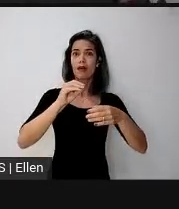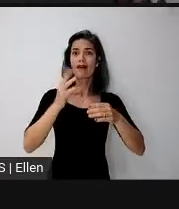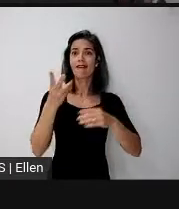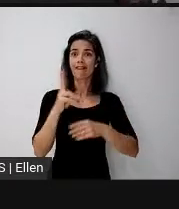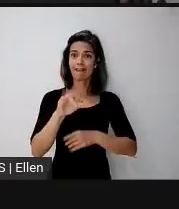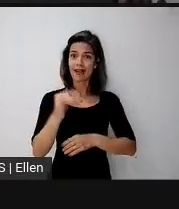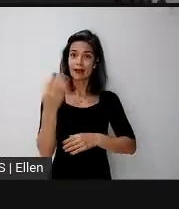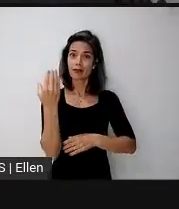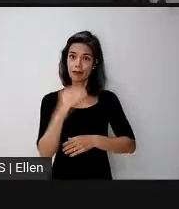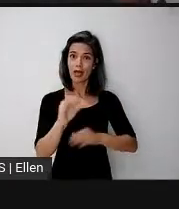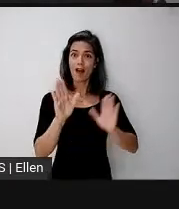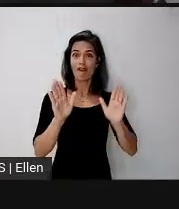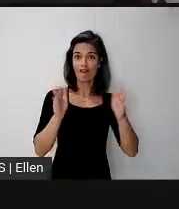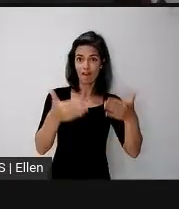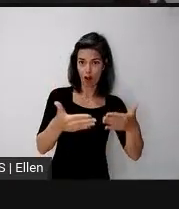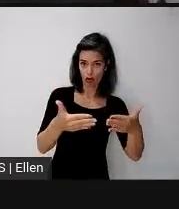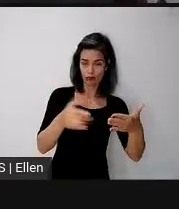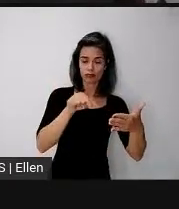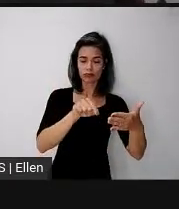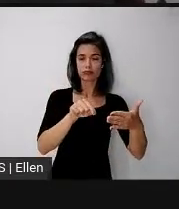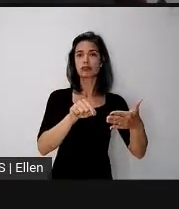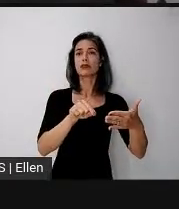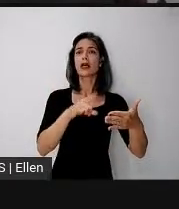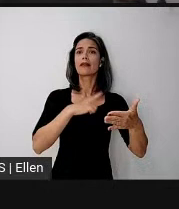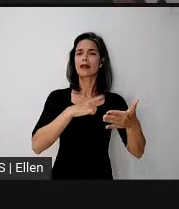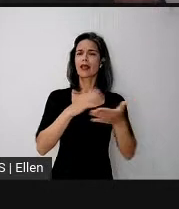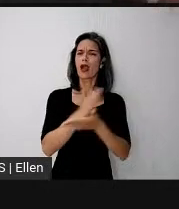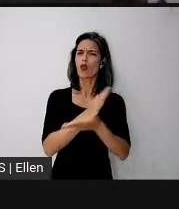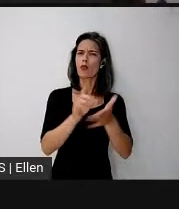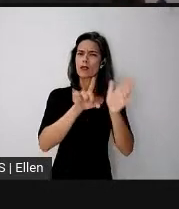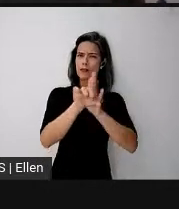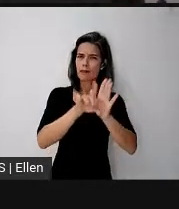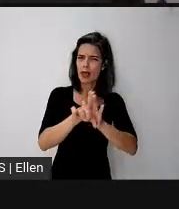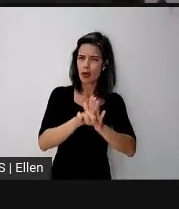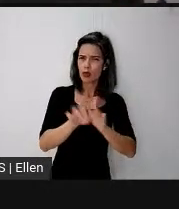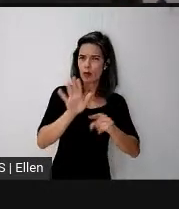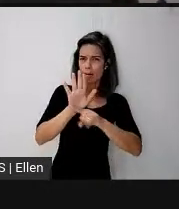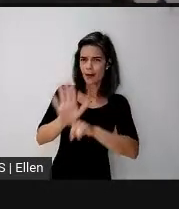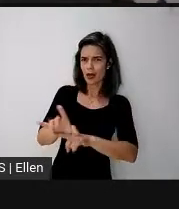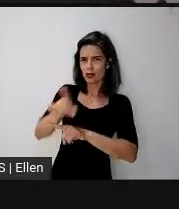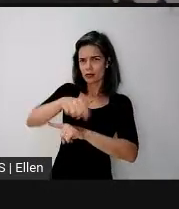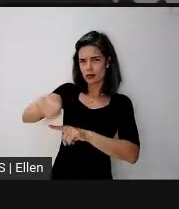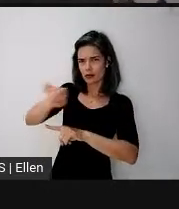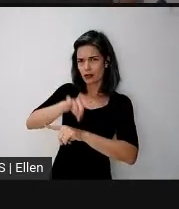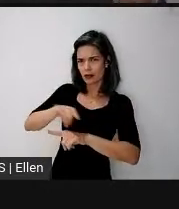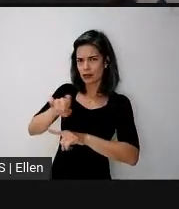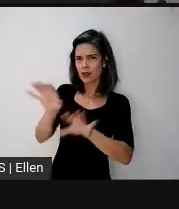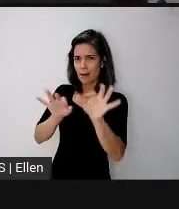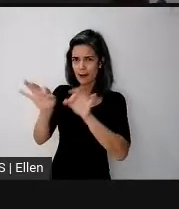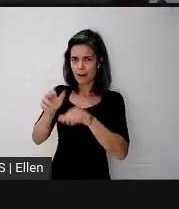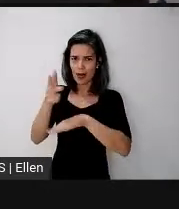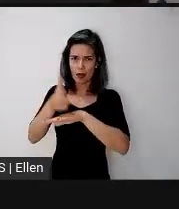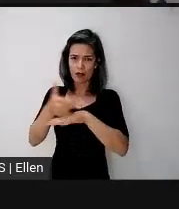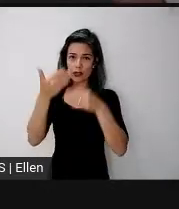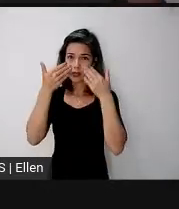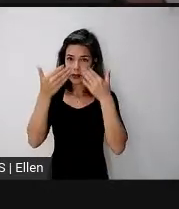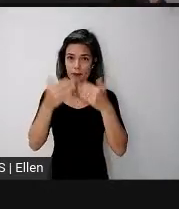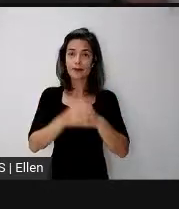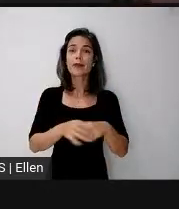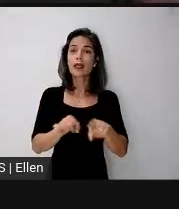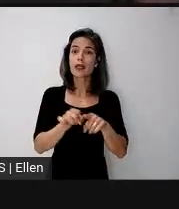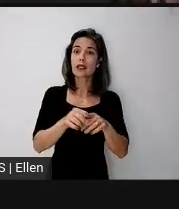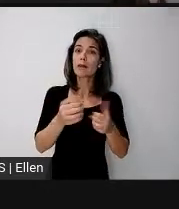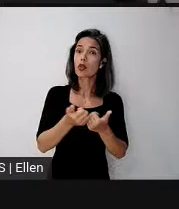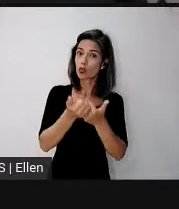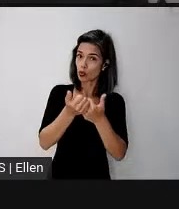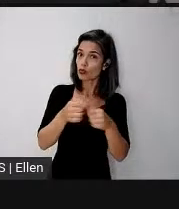questões, assim, perguntas norteadoras, né? Para que vocês possam se apresentar e os tutores também, para que